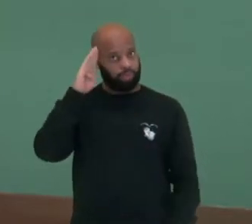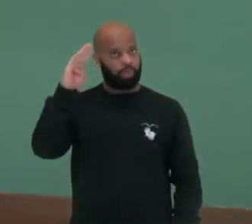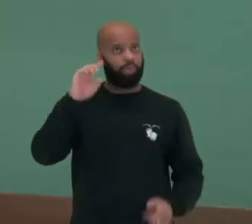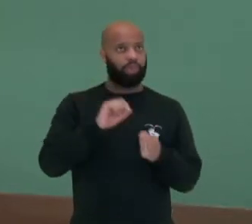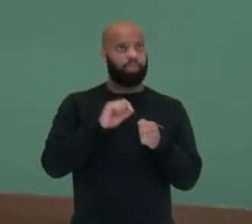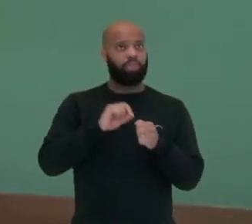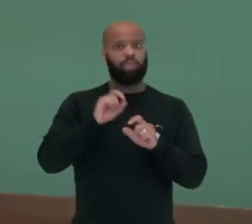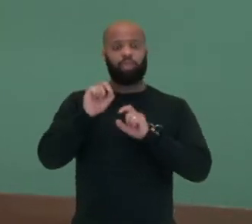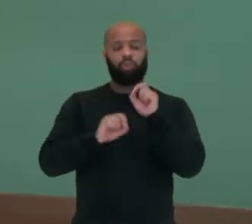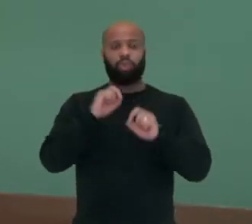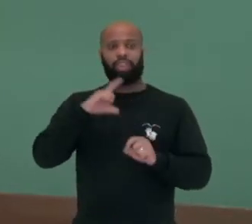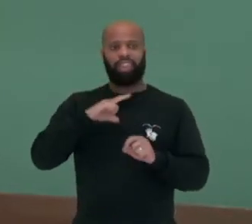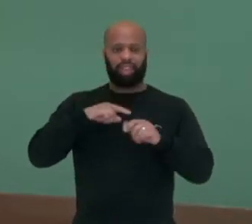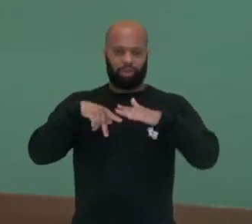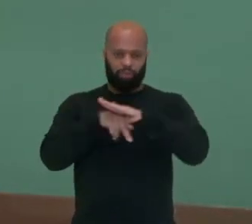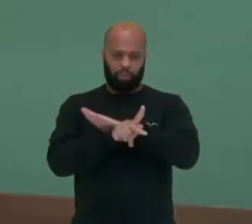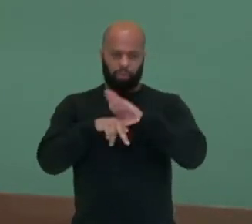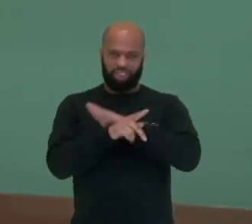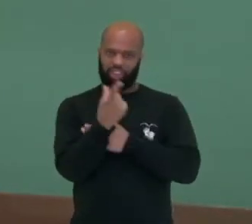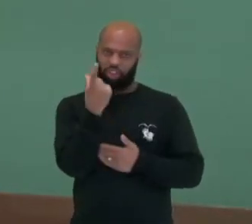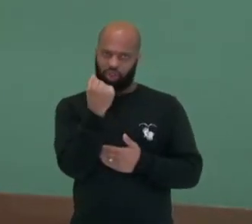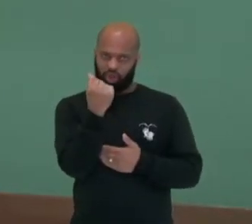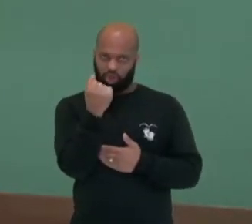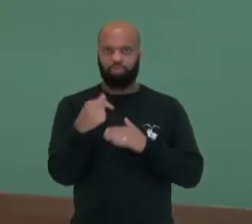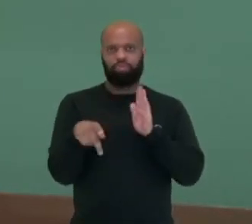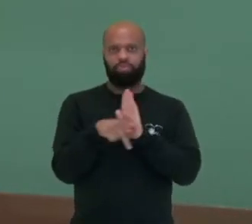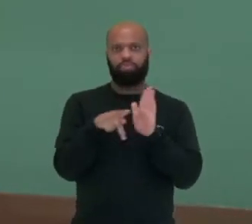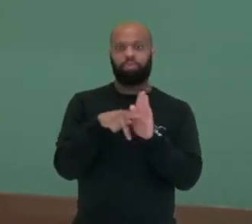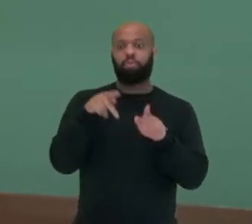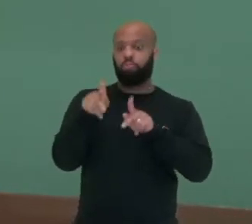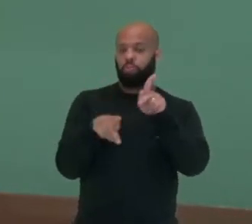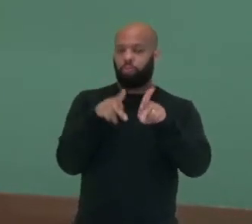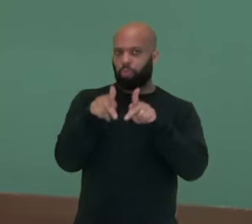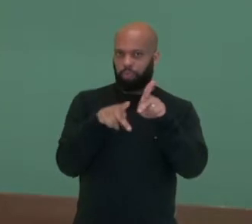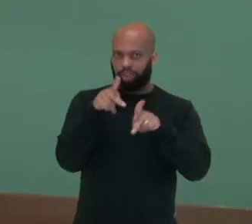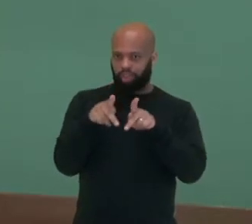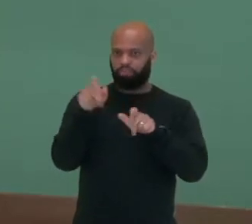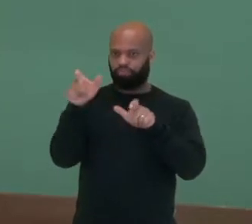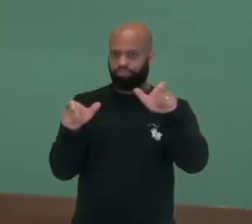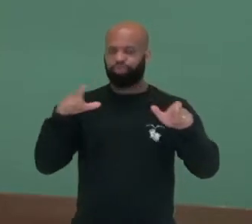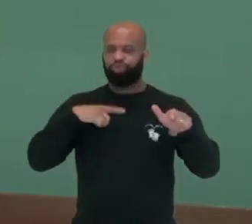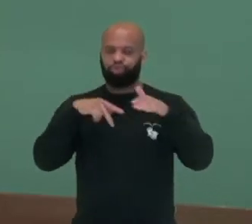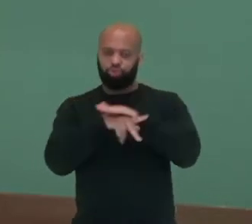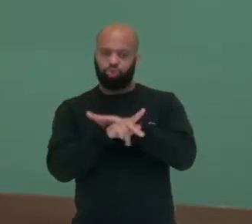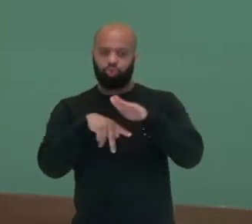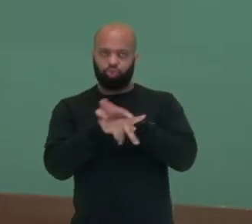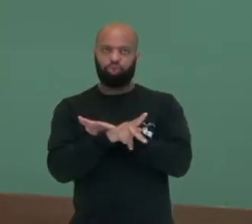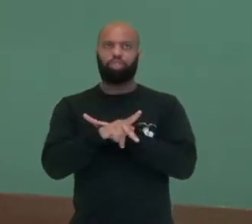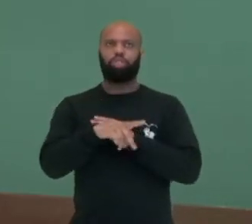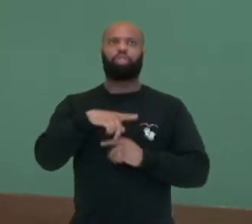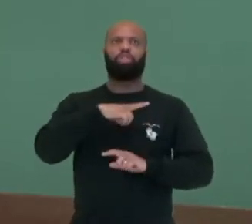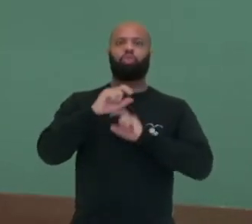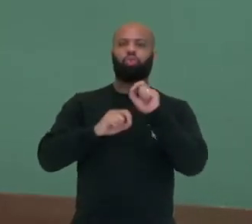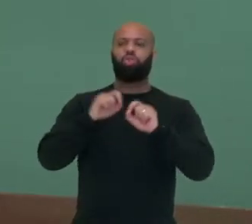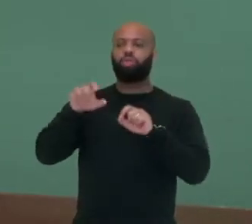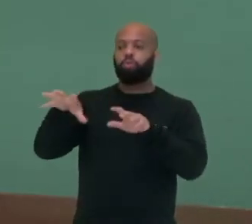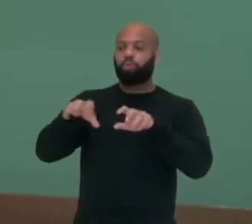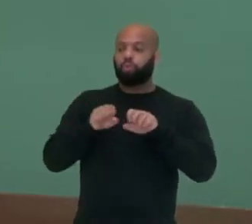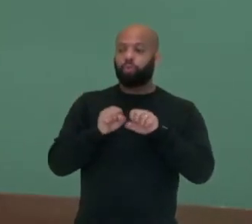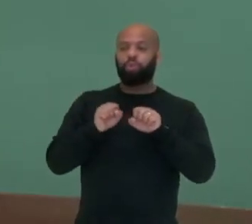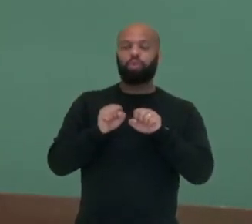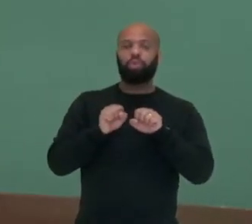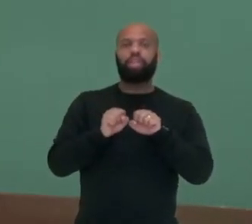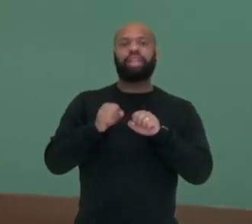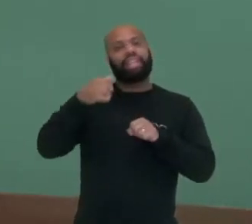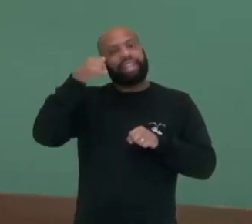o confisco de parte dos dinheiros do dinheiro da poupança dos brasileiros como maneira de diminuir o